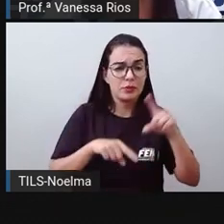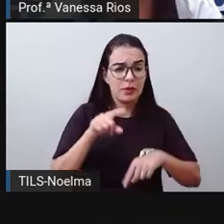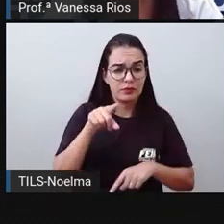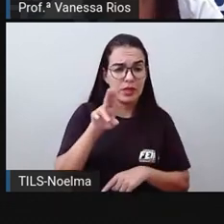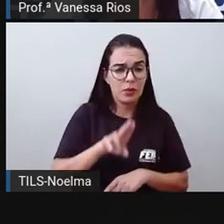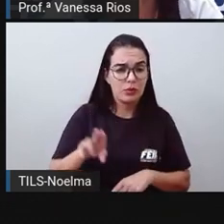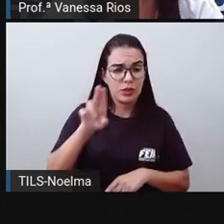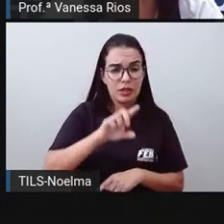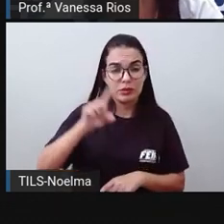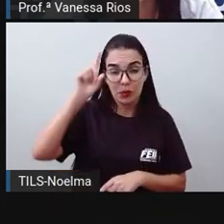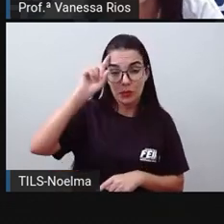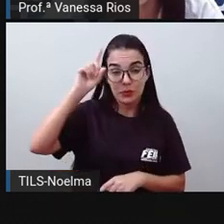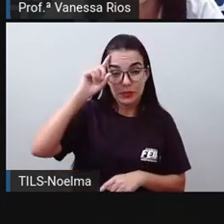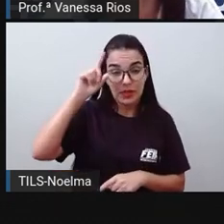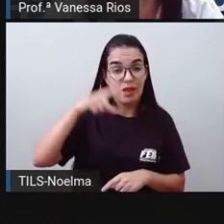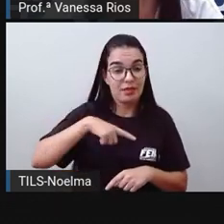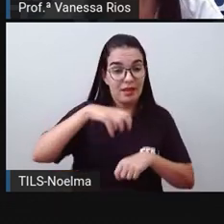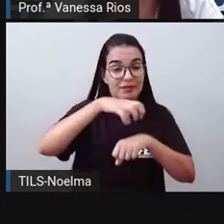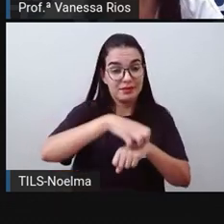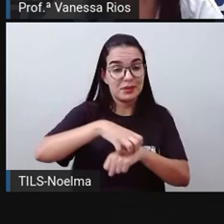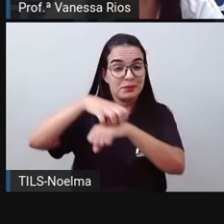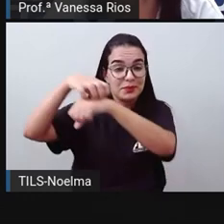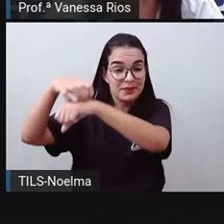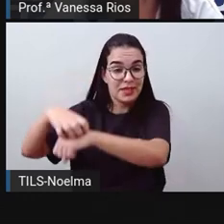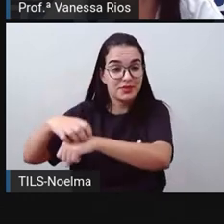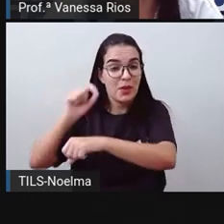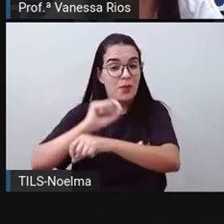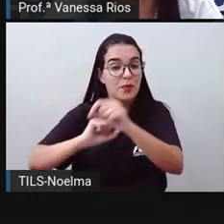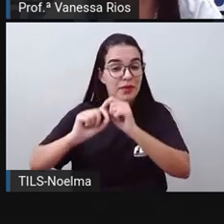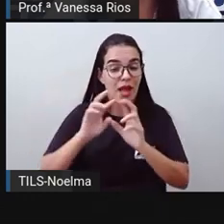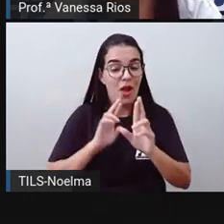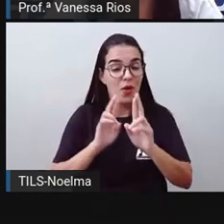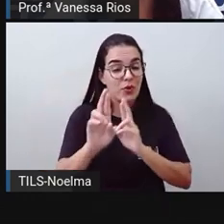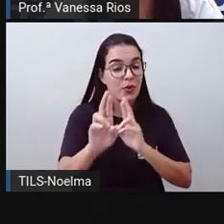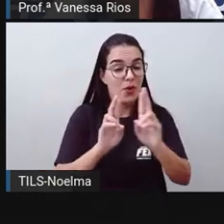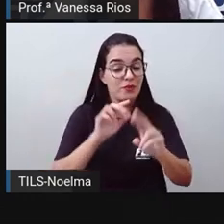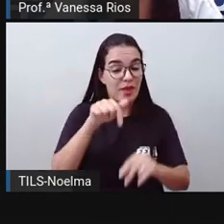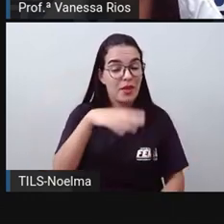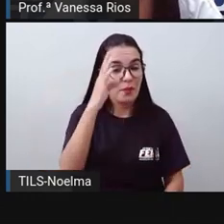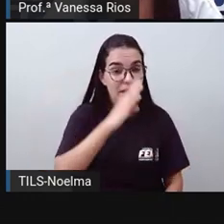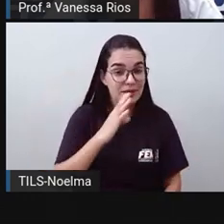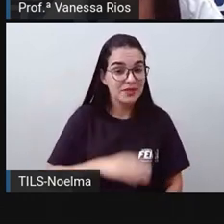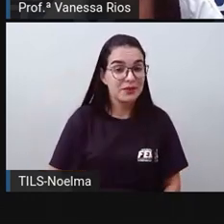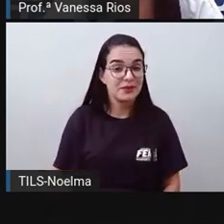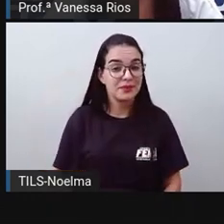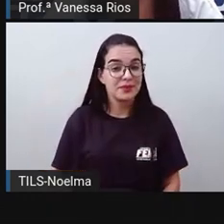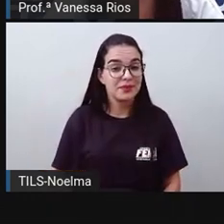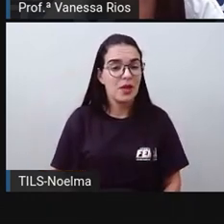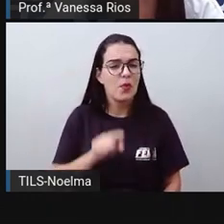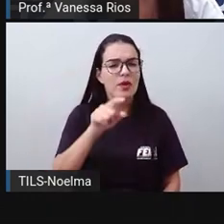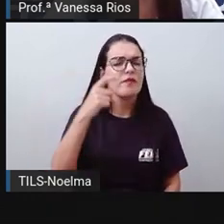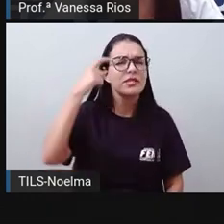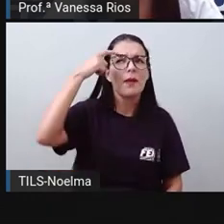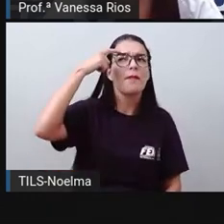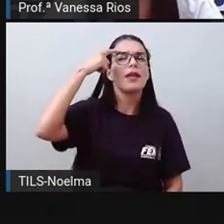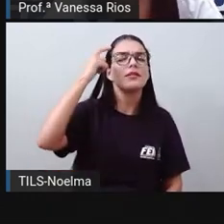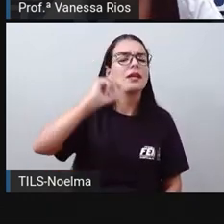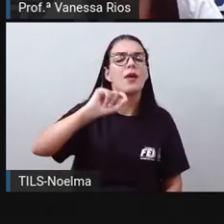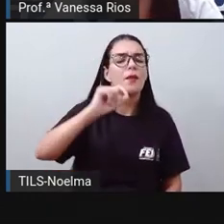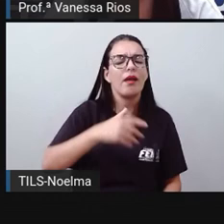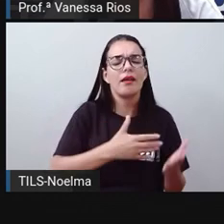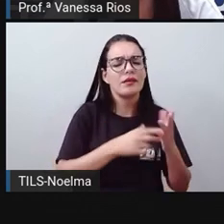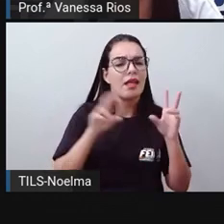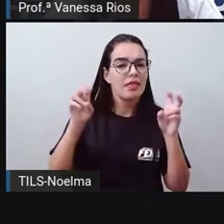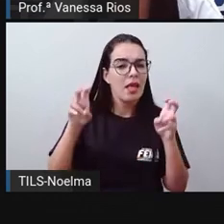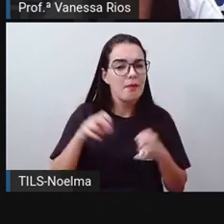você utiliza diariamente são transportados seguindo pelas rodovias do Brasil? O que é que você pensa aí